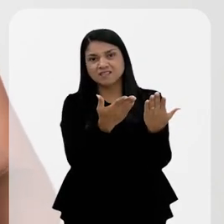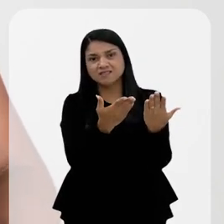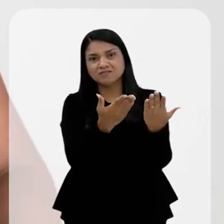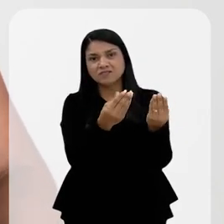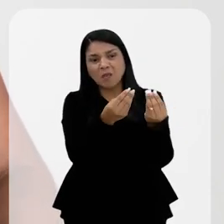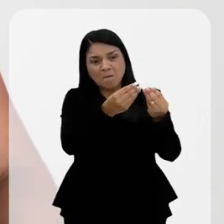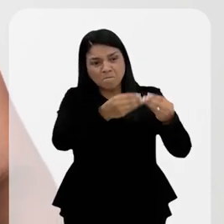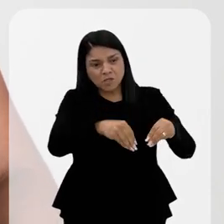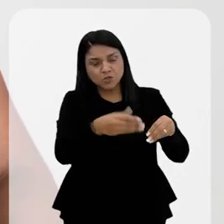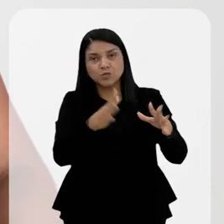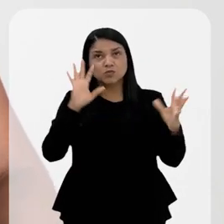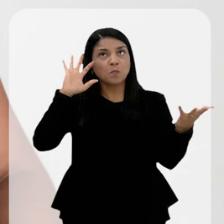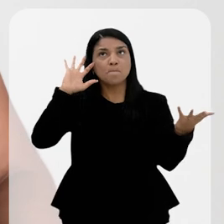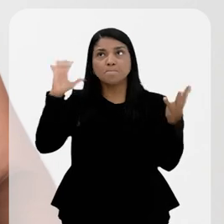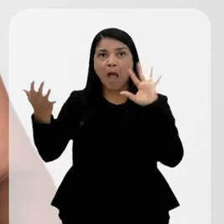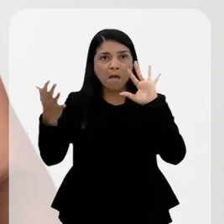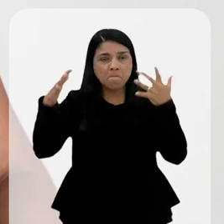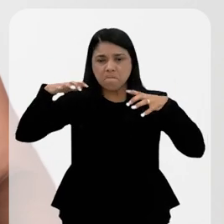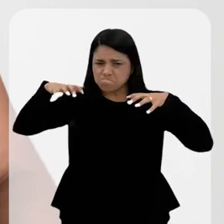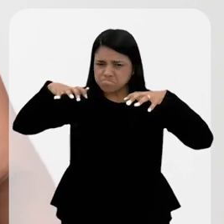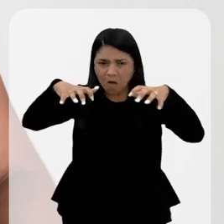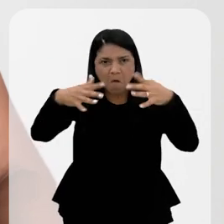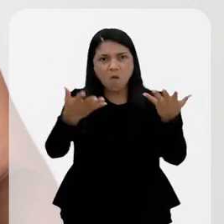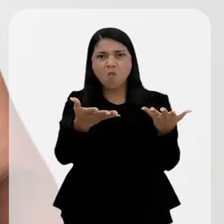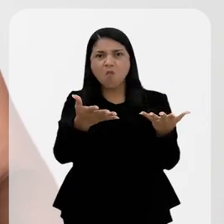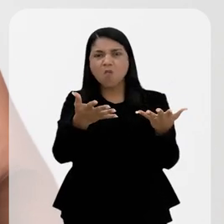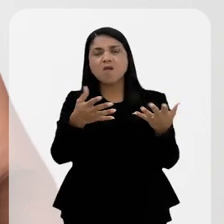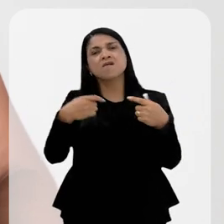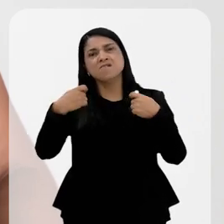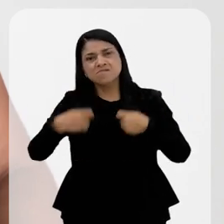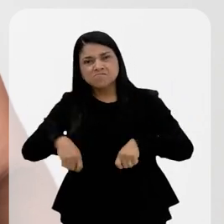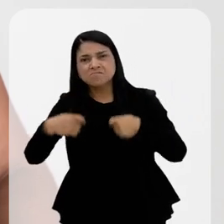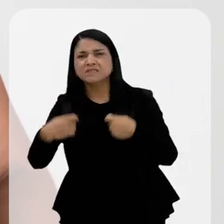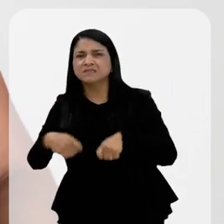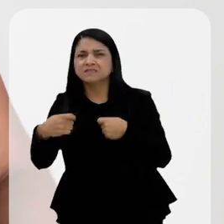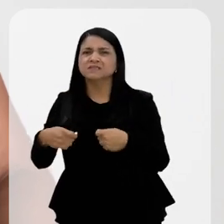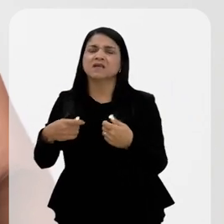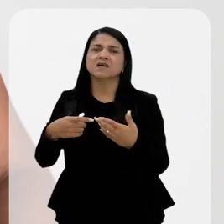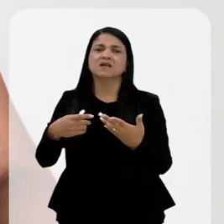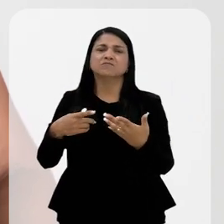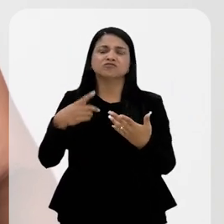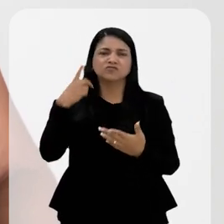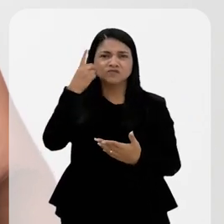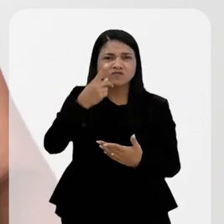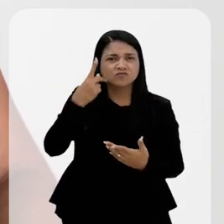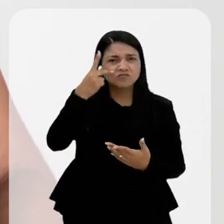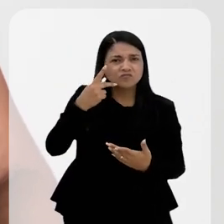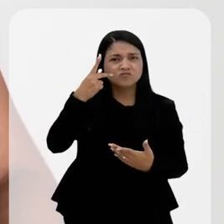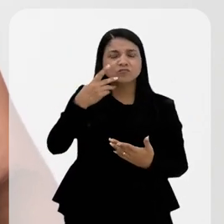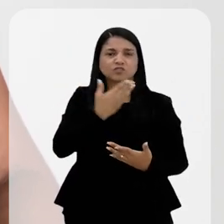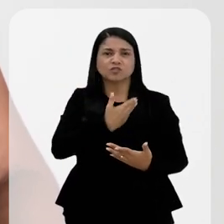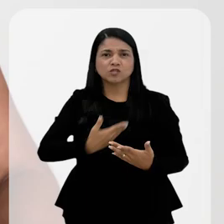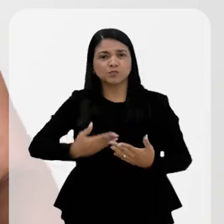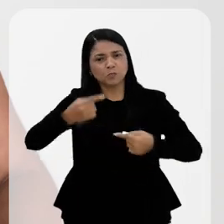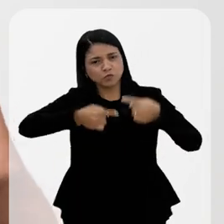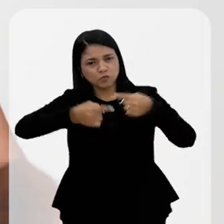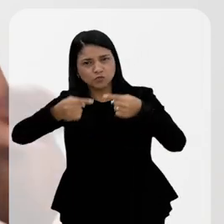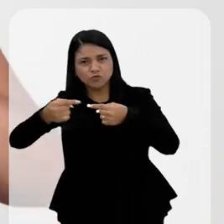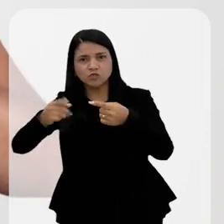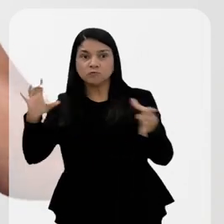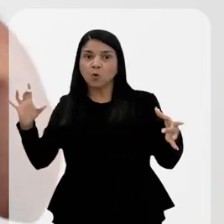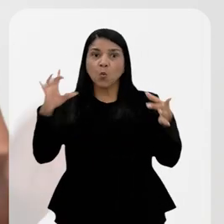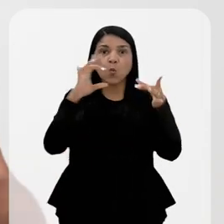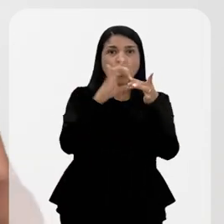atingida justamente pelo desastre climático. Então nós precisamos falar sobre as políticas públicas de uma